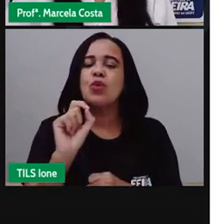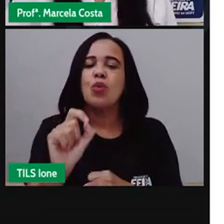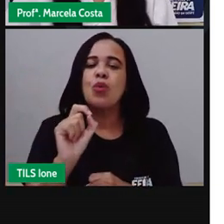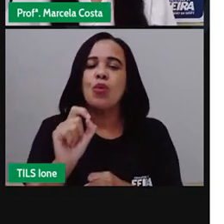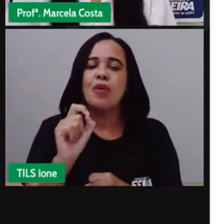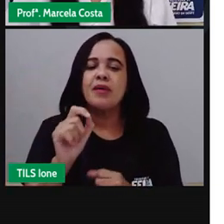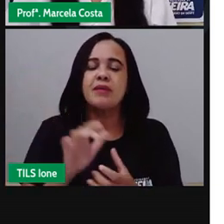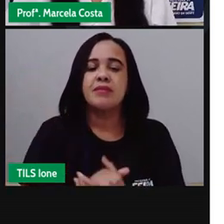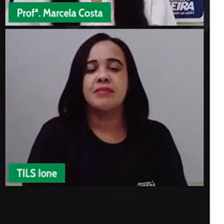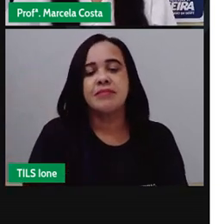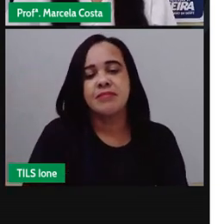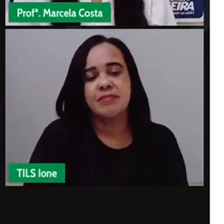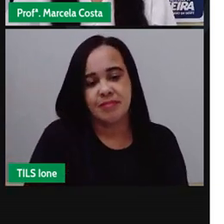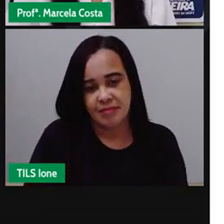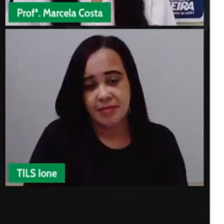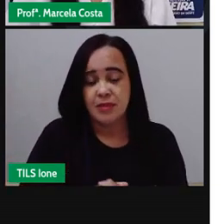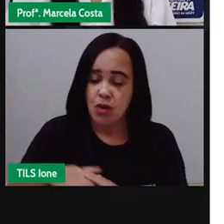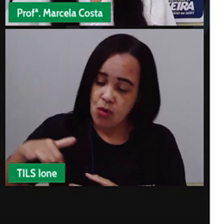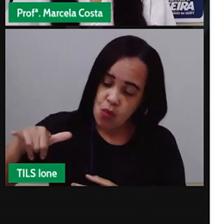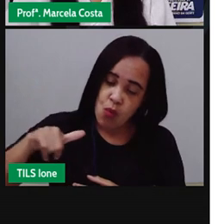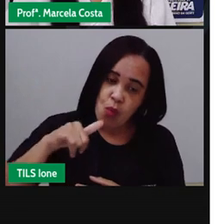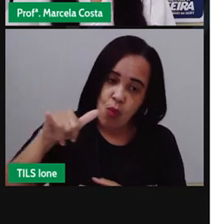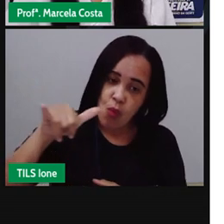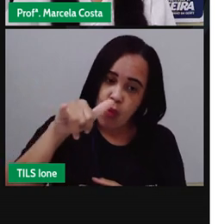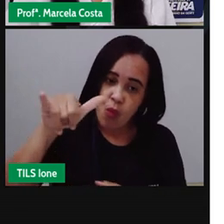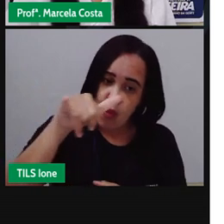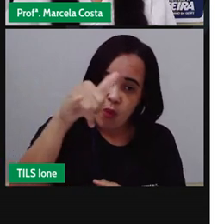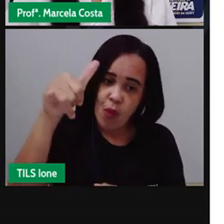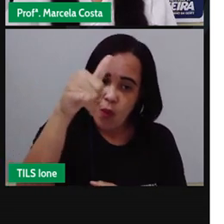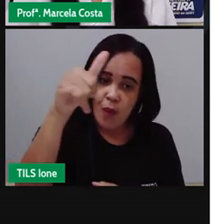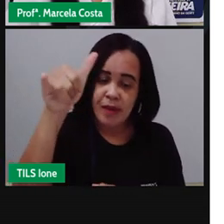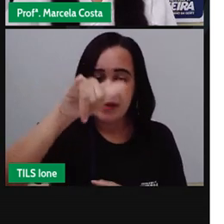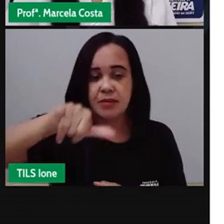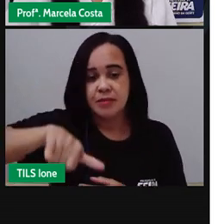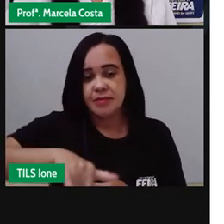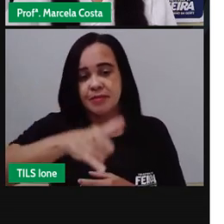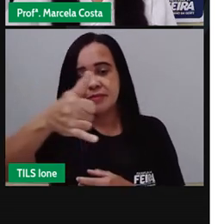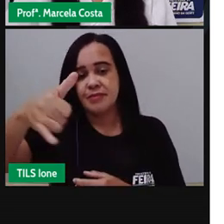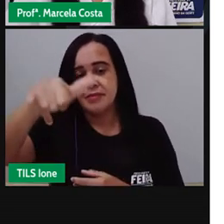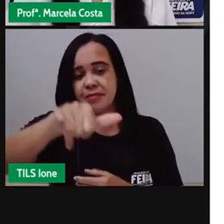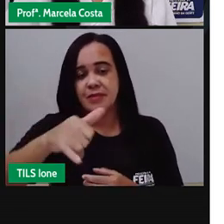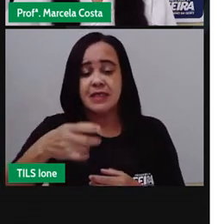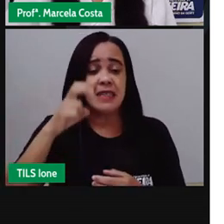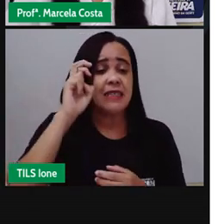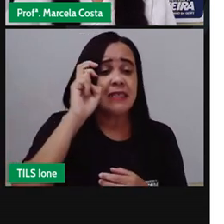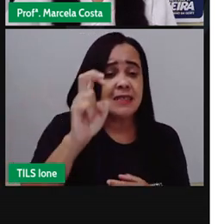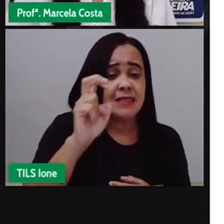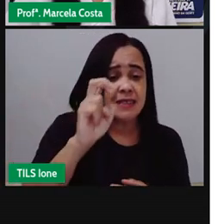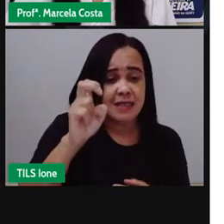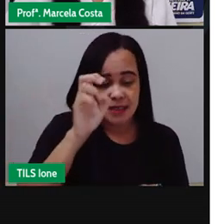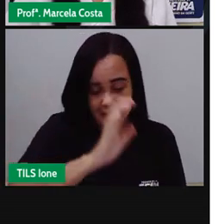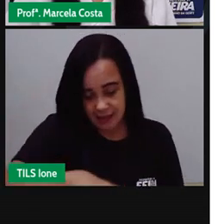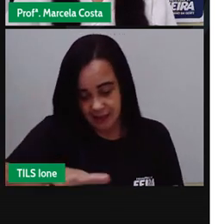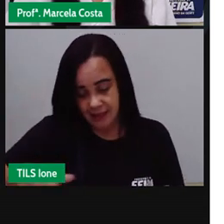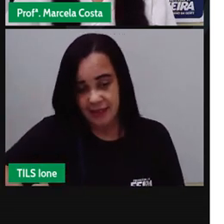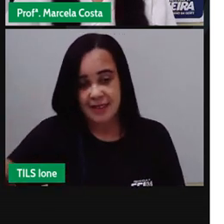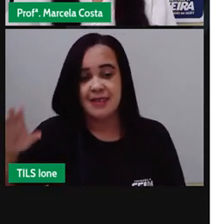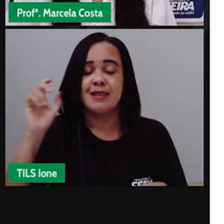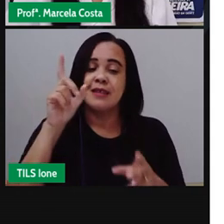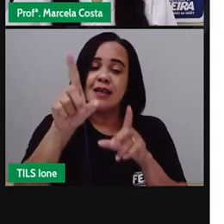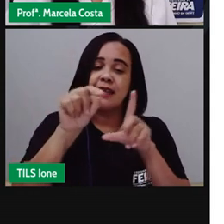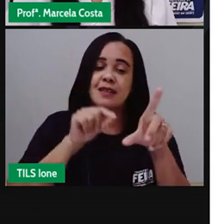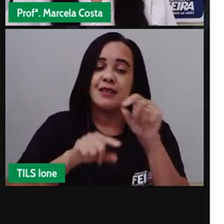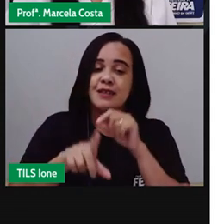o avião que cinco crianças escolheram